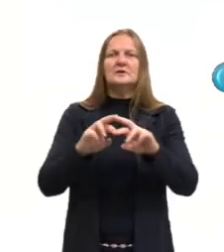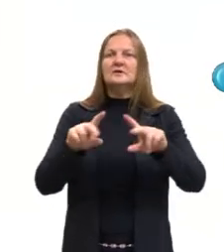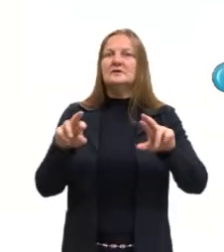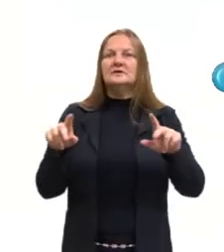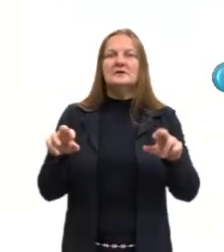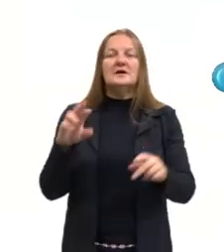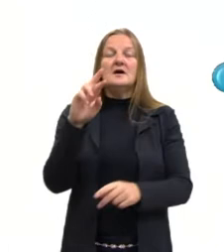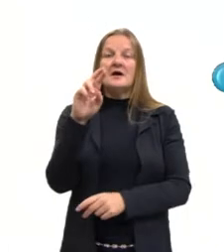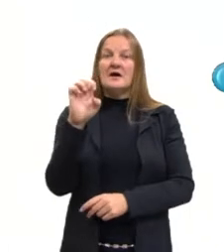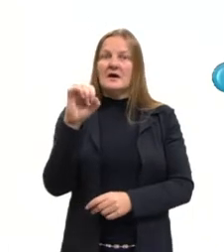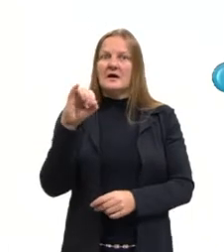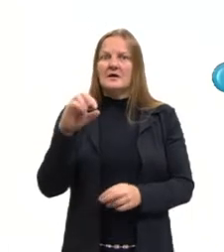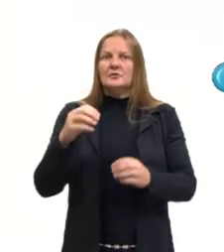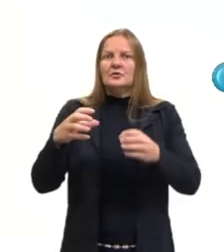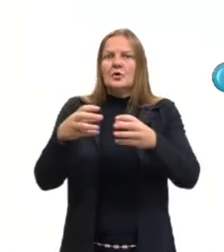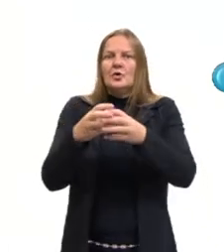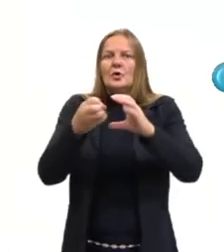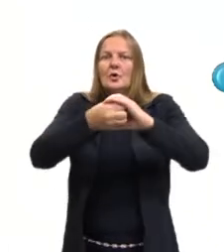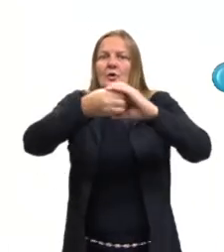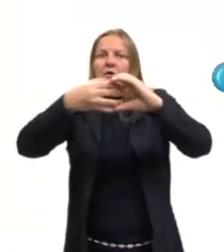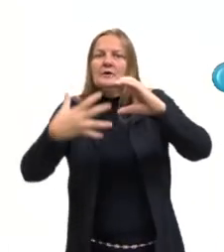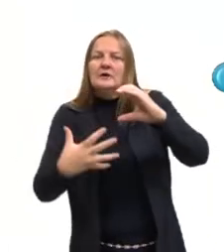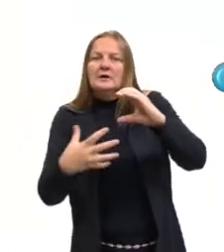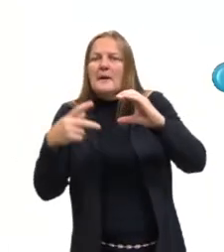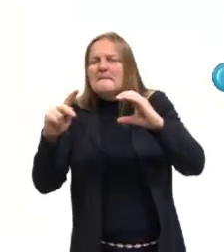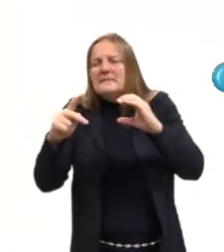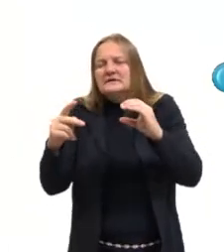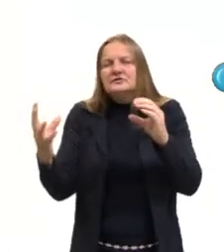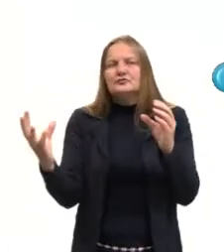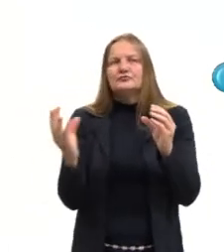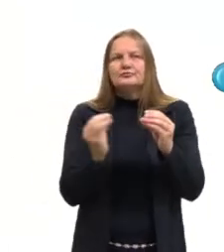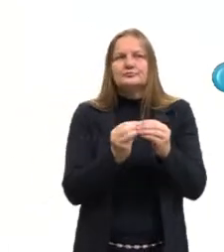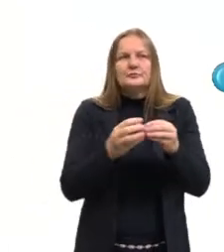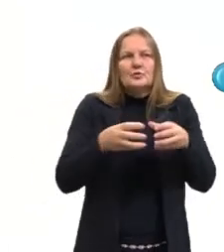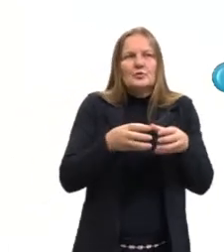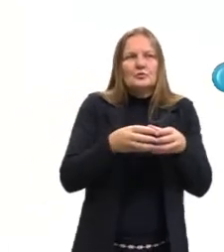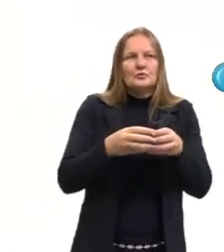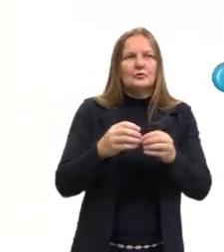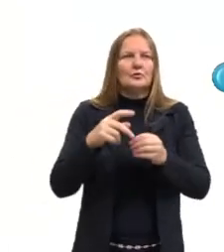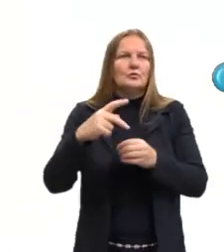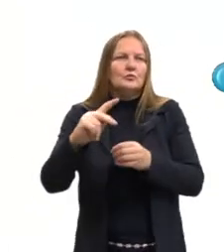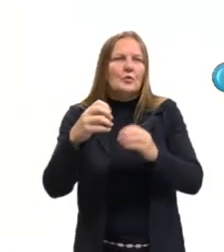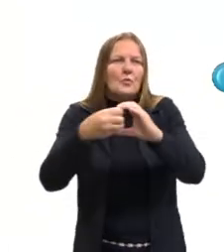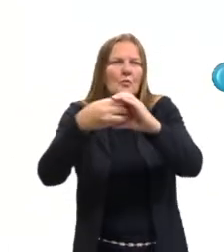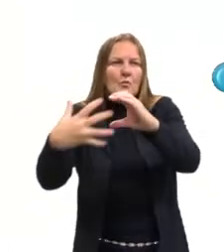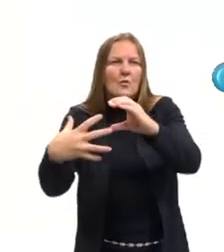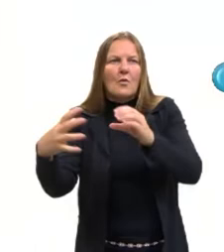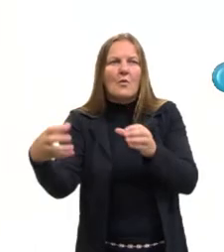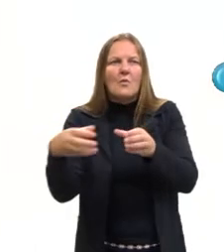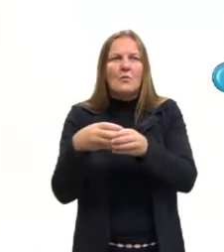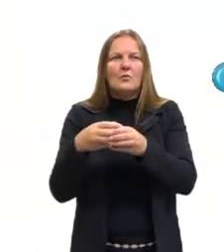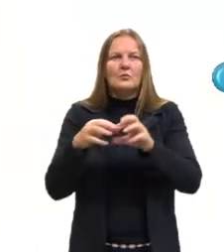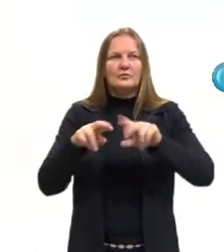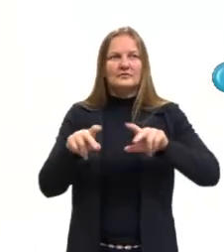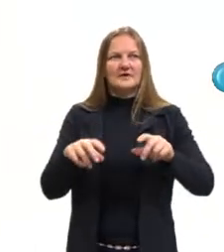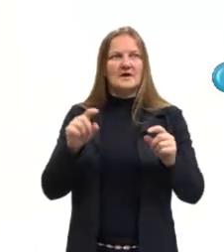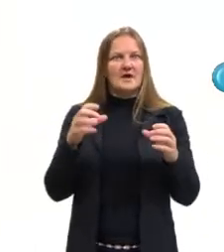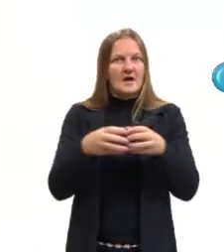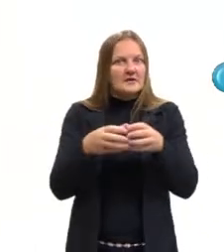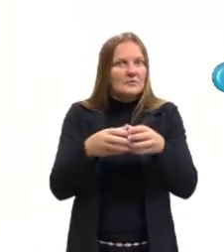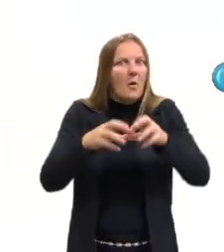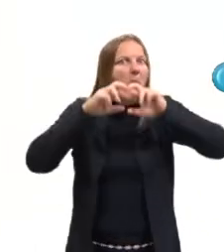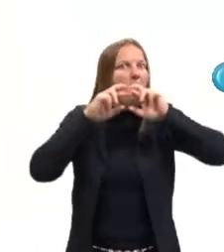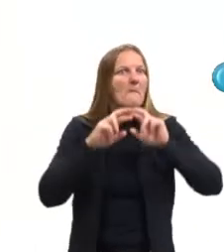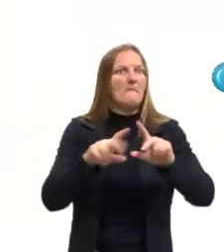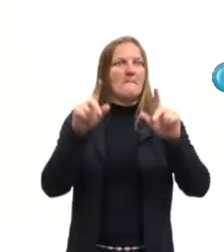reinos, quando são agrupados, são organismos parecidos, semelhantes de alguma forma. Mas esse reino, ele é o diferentão. Eles